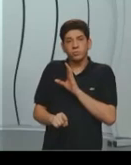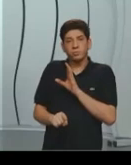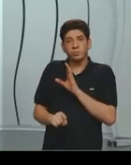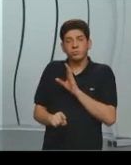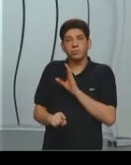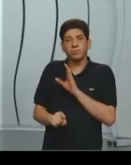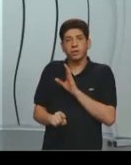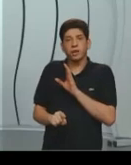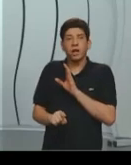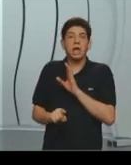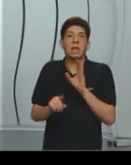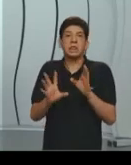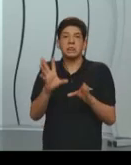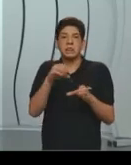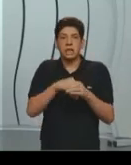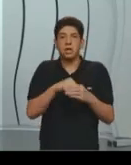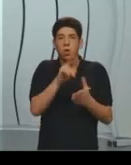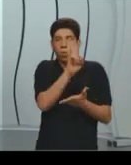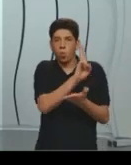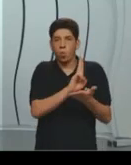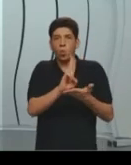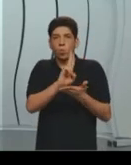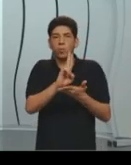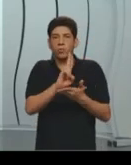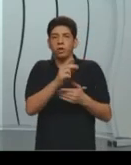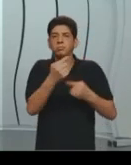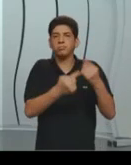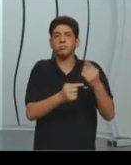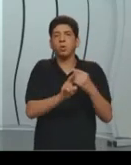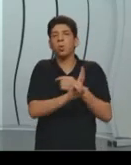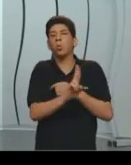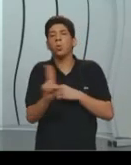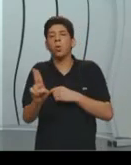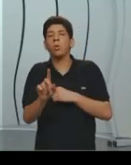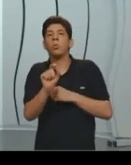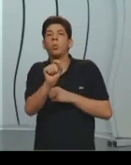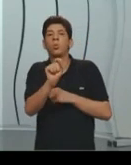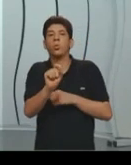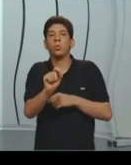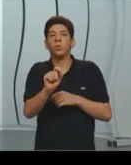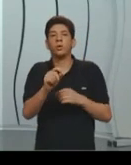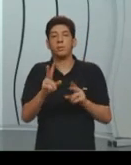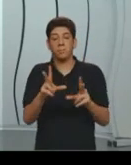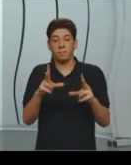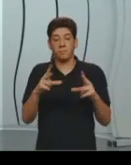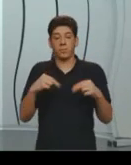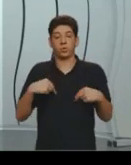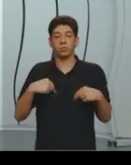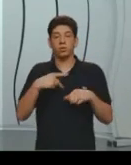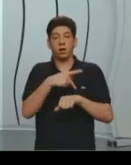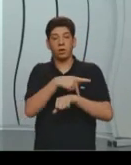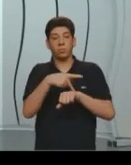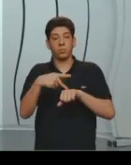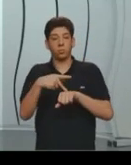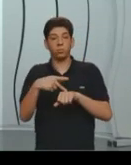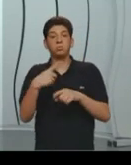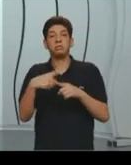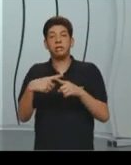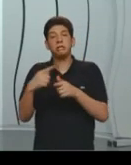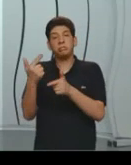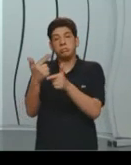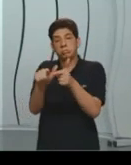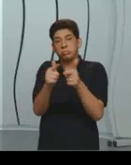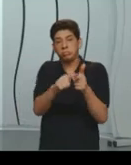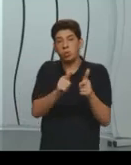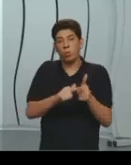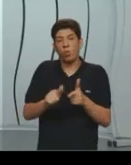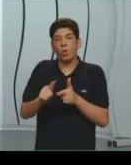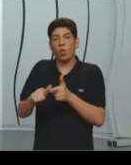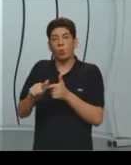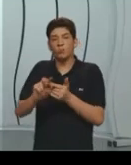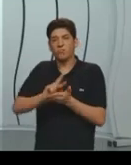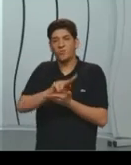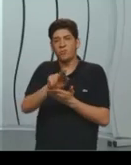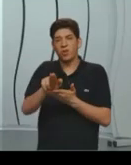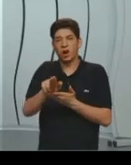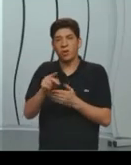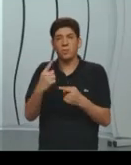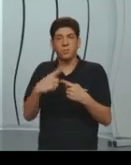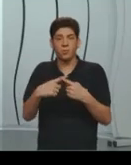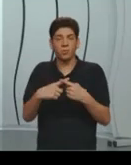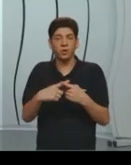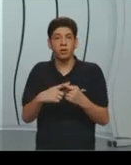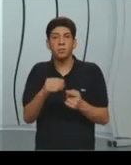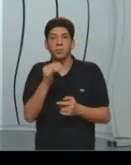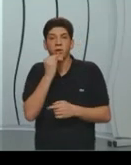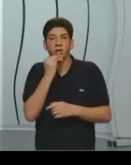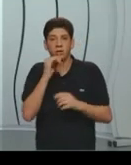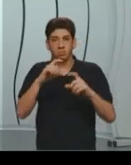chama na Universidade de meritocracia pura, ela tem uma série de problemas. Porque o que acontece? Dessa discussão, e essa charge vai